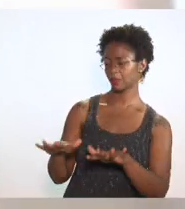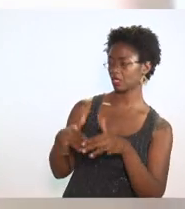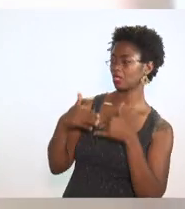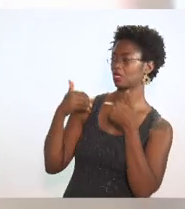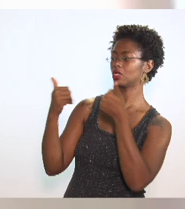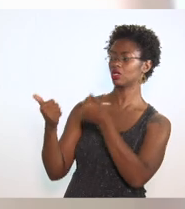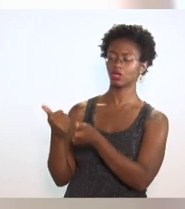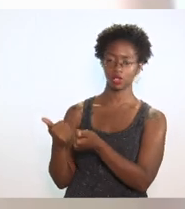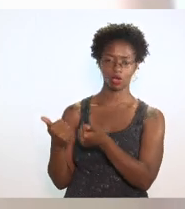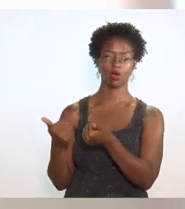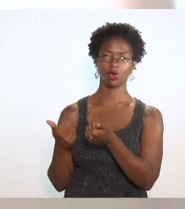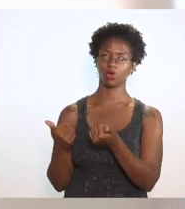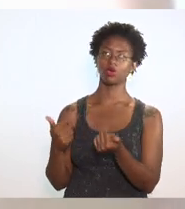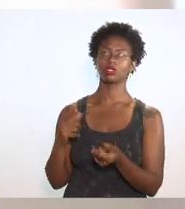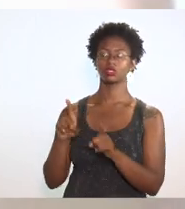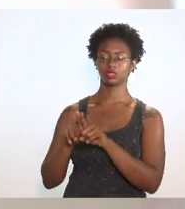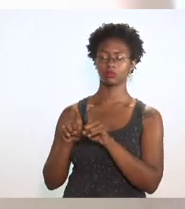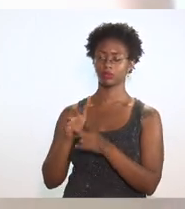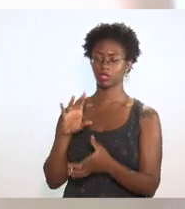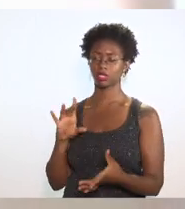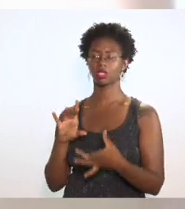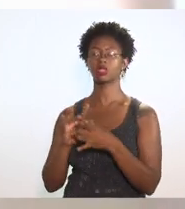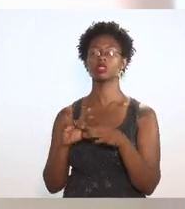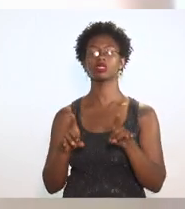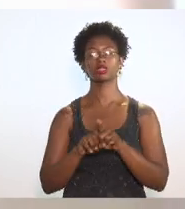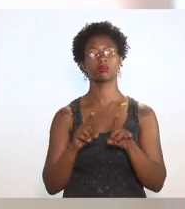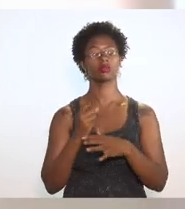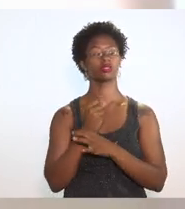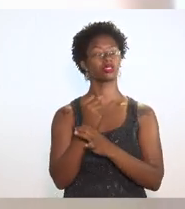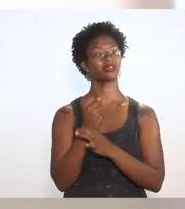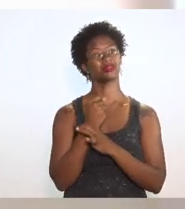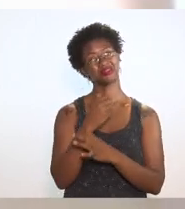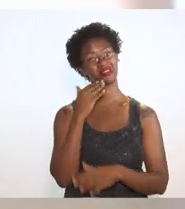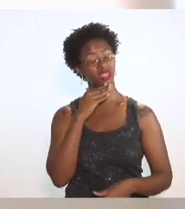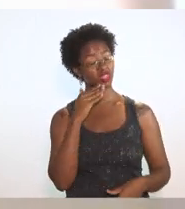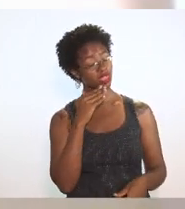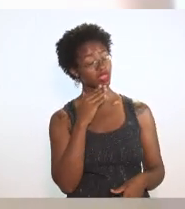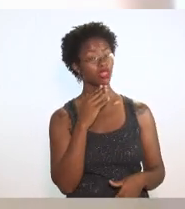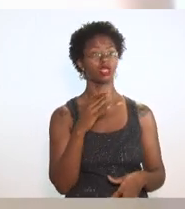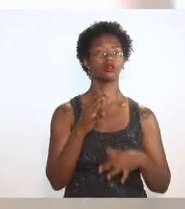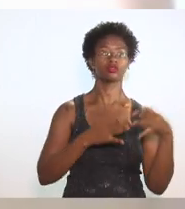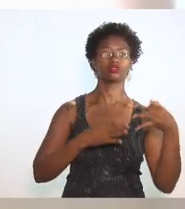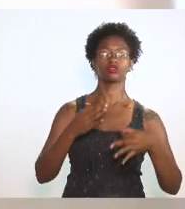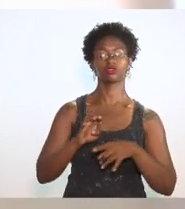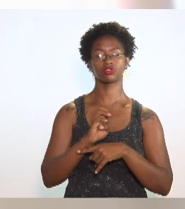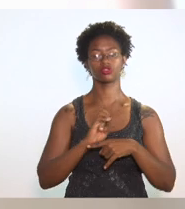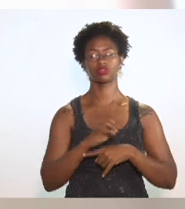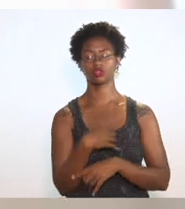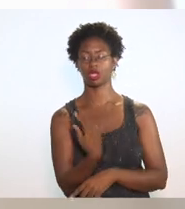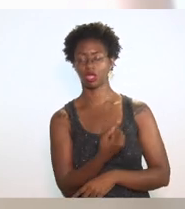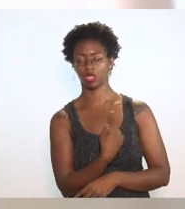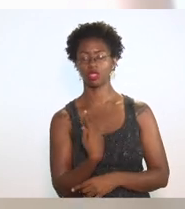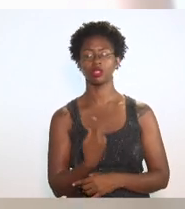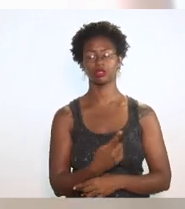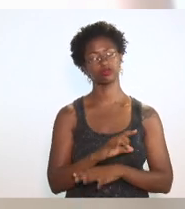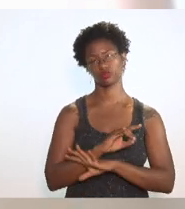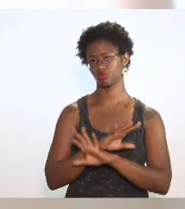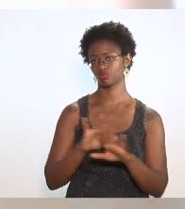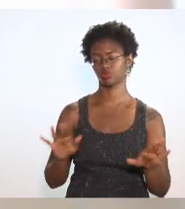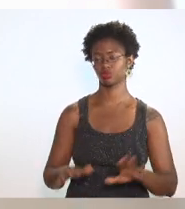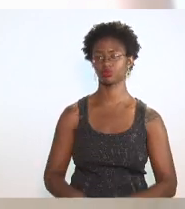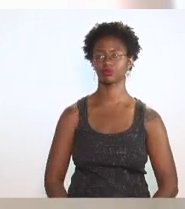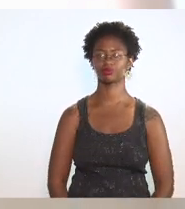se pretende colar, e causando, assim, uma grande segurança jurídica para o nosso Estado. Essas eram as nossas considerações, deputado.